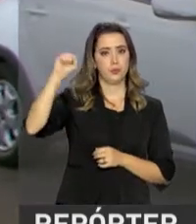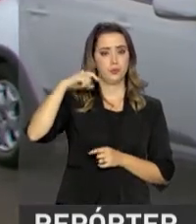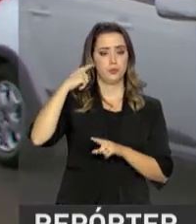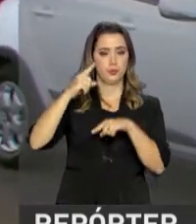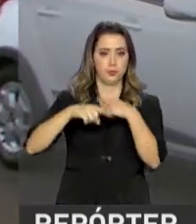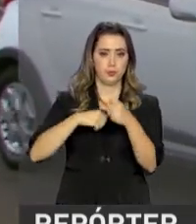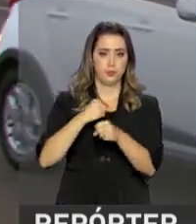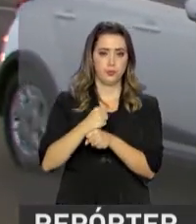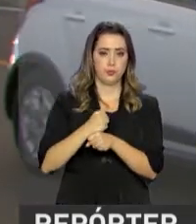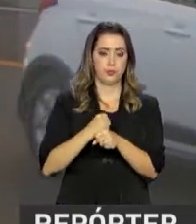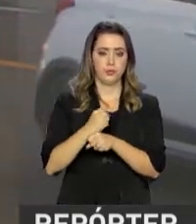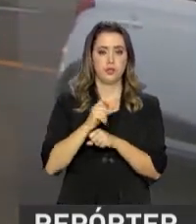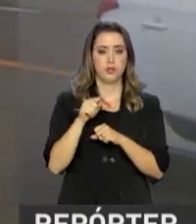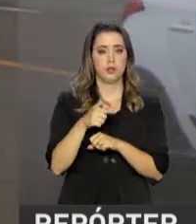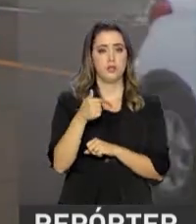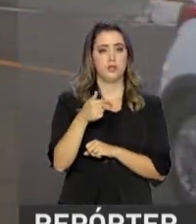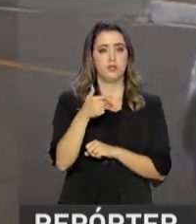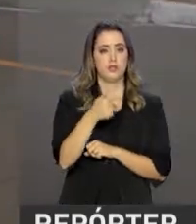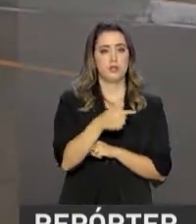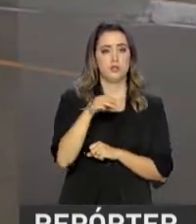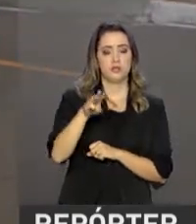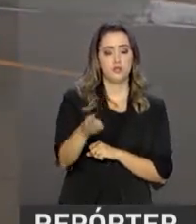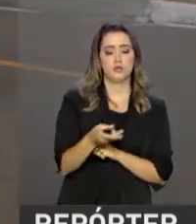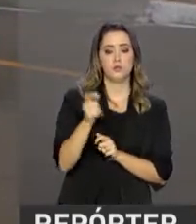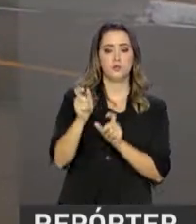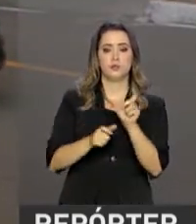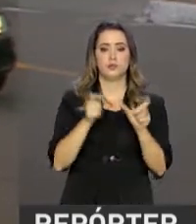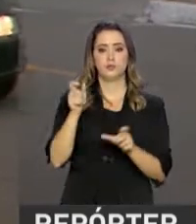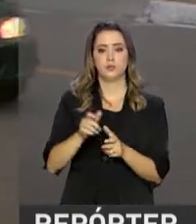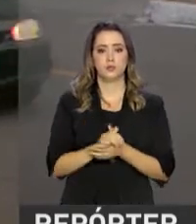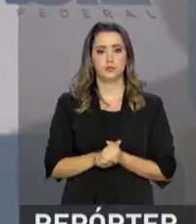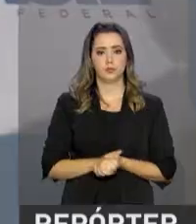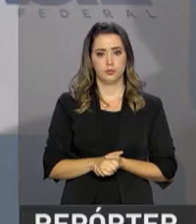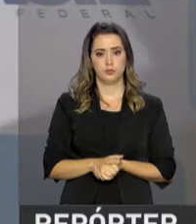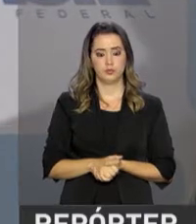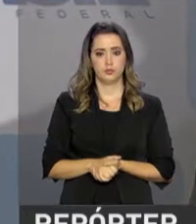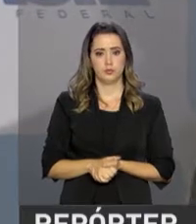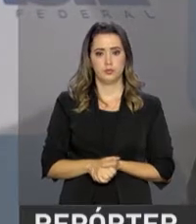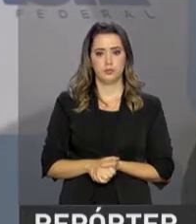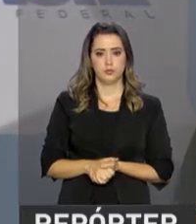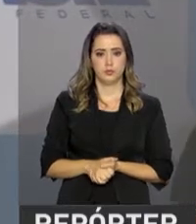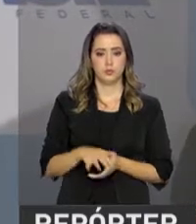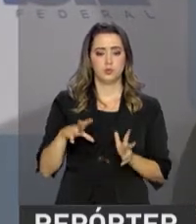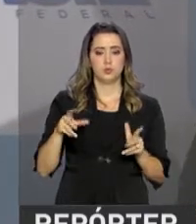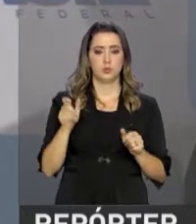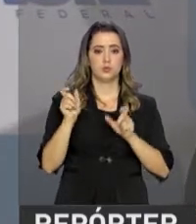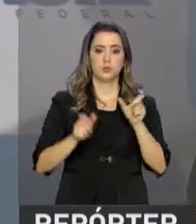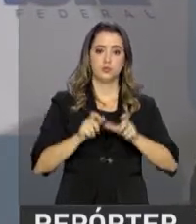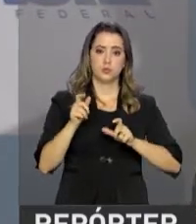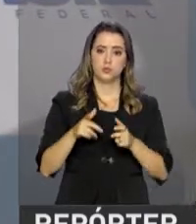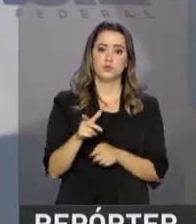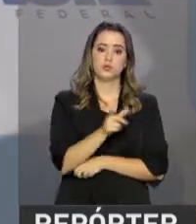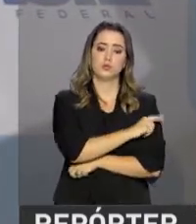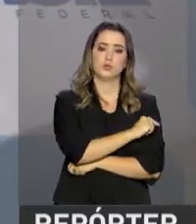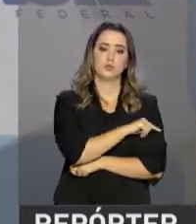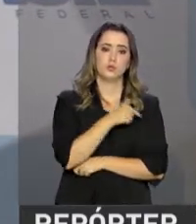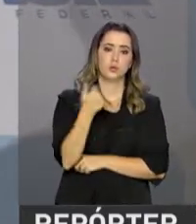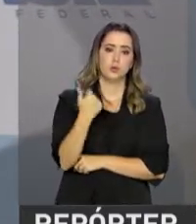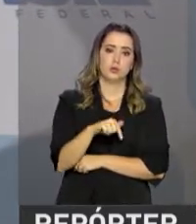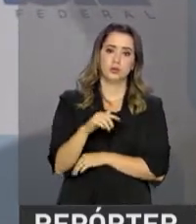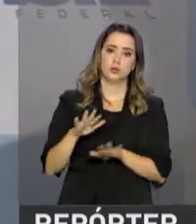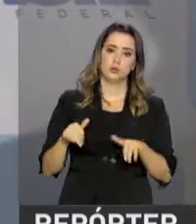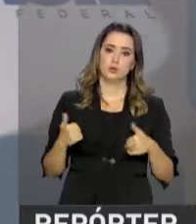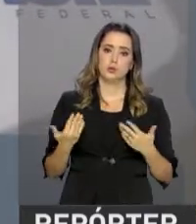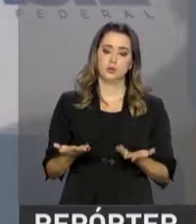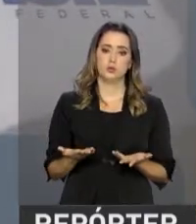e vacinar 77 milhões e 500 mil pessoas. Todas as pessoas serão vacinadas, portanto não haverá mais